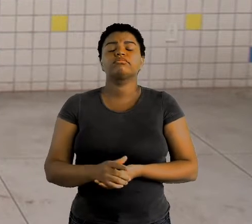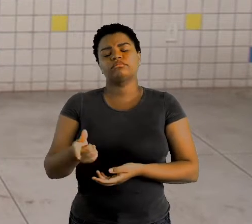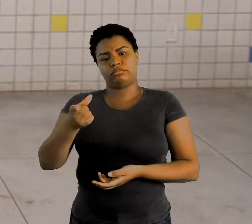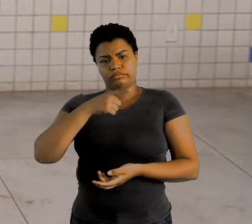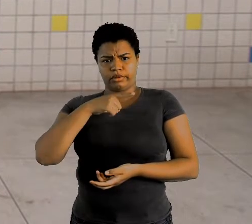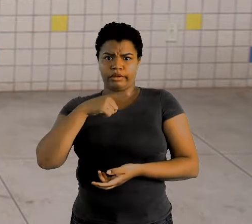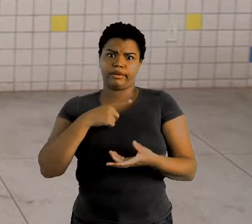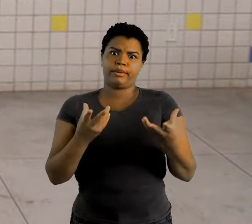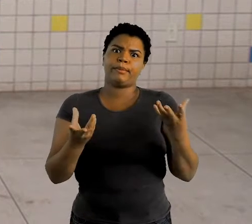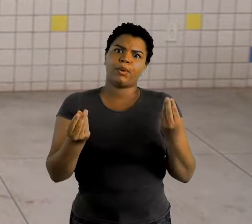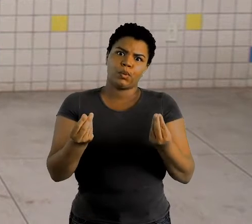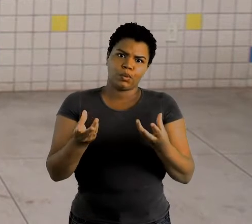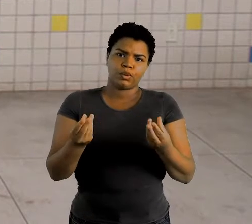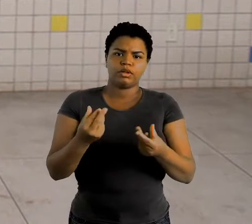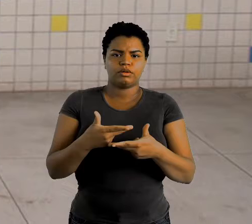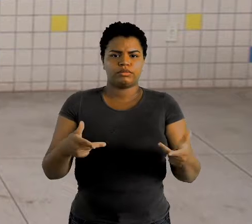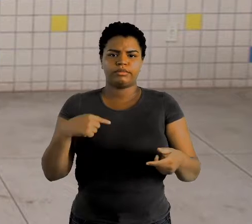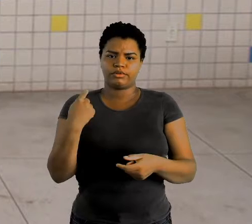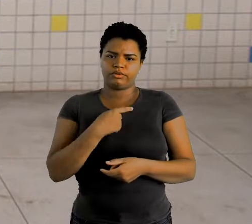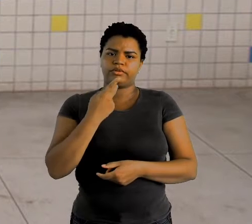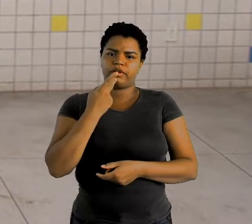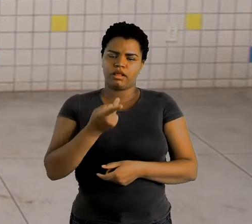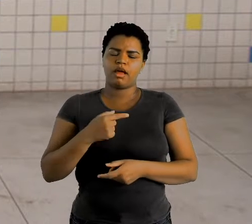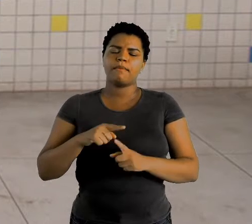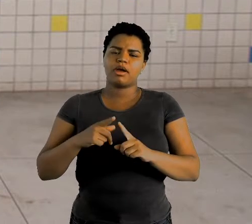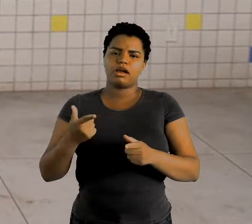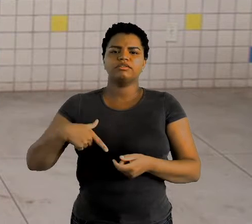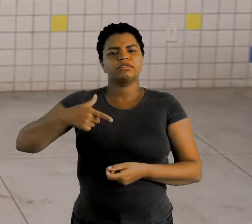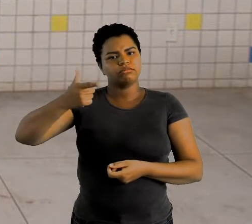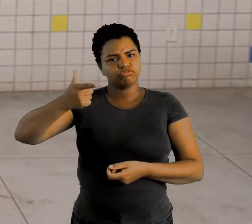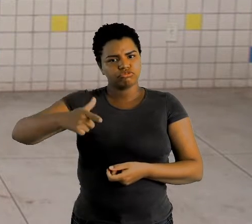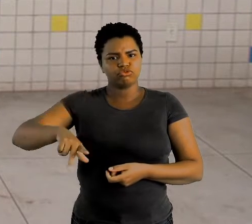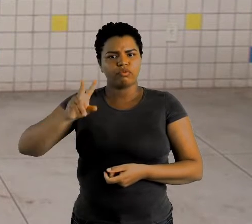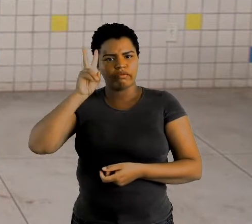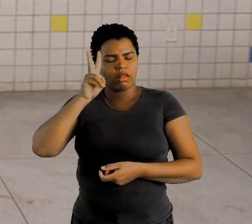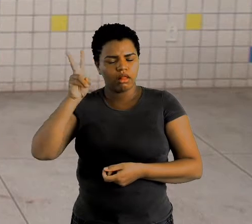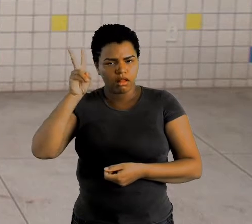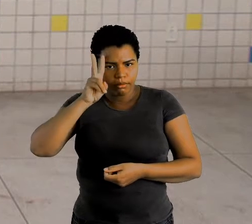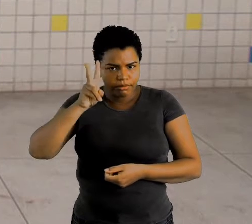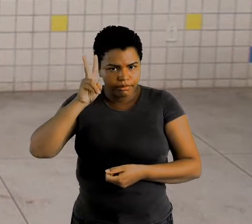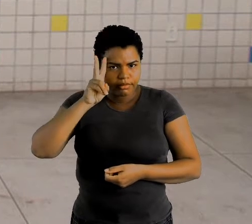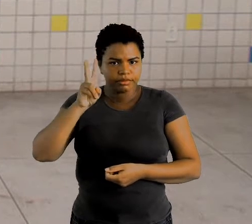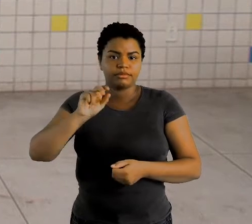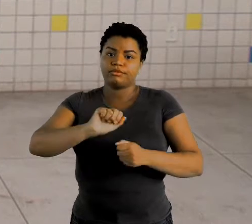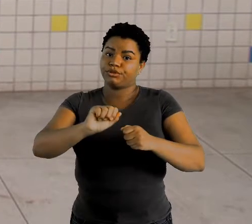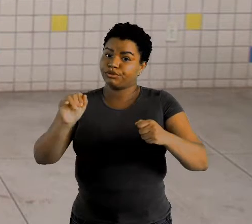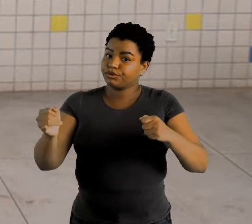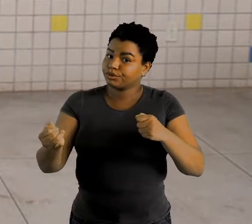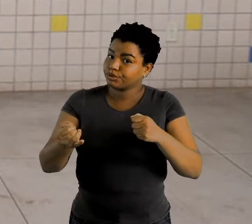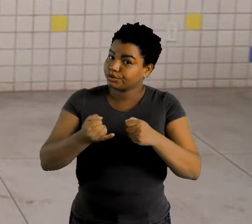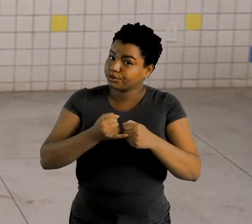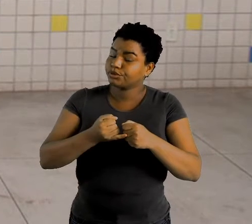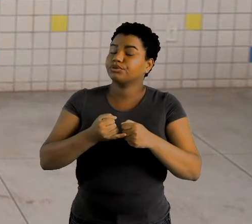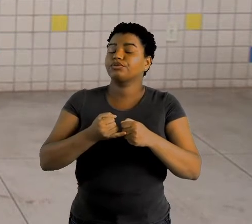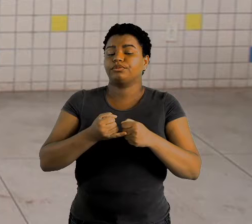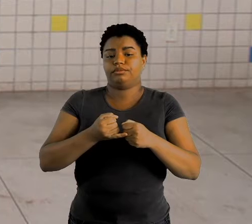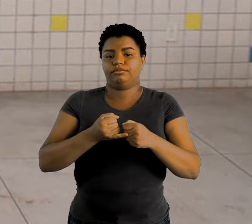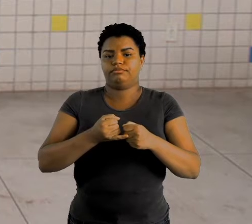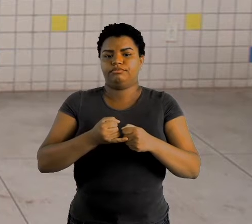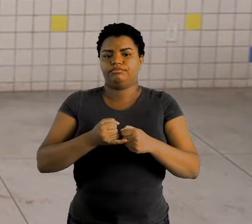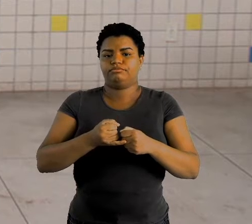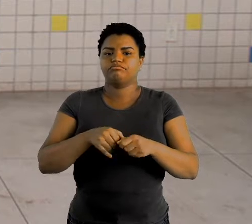muita coisa para a gente falar, mas a gente vai reforçar ainda a questão dos adjetivos, da